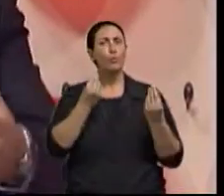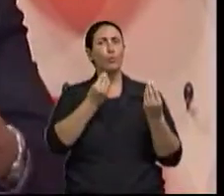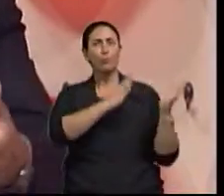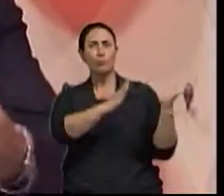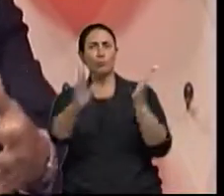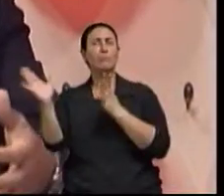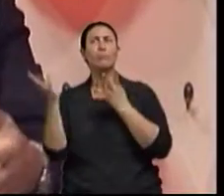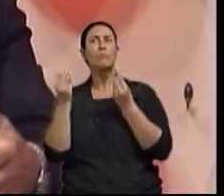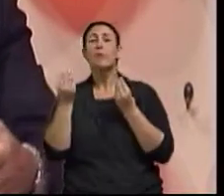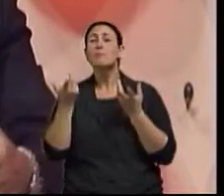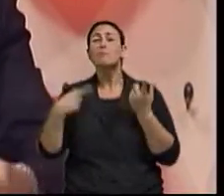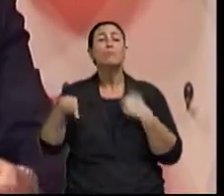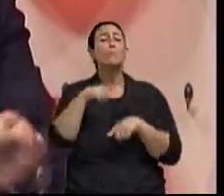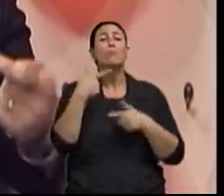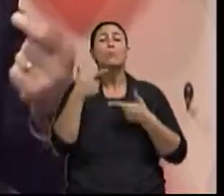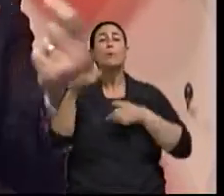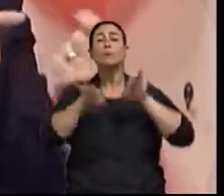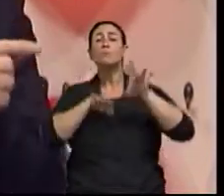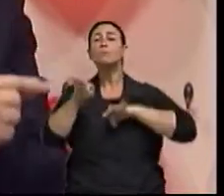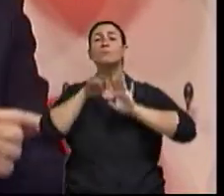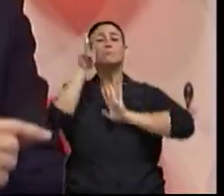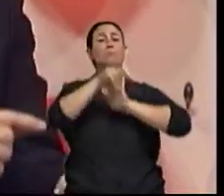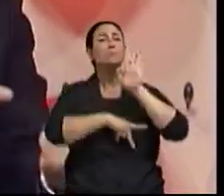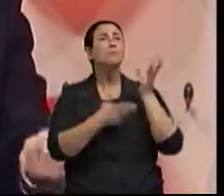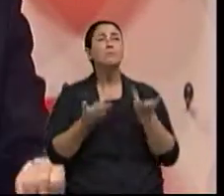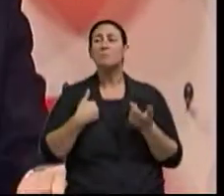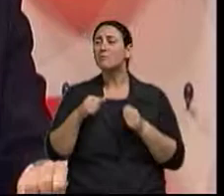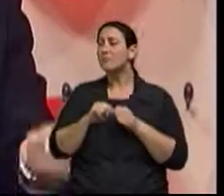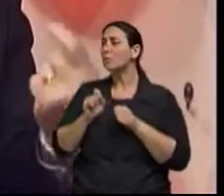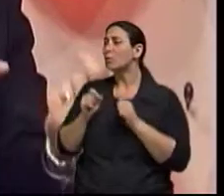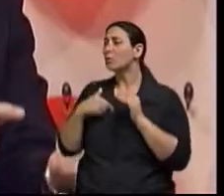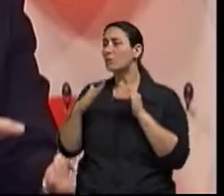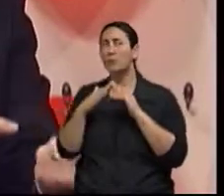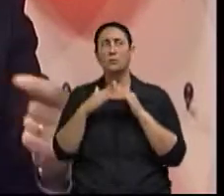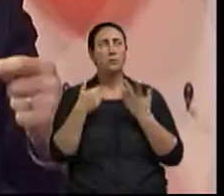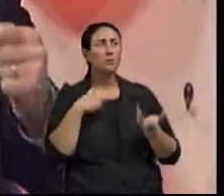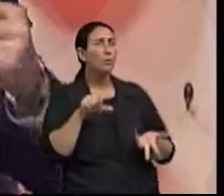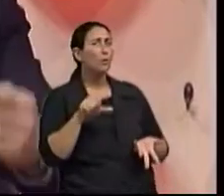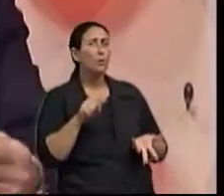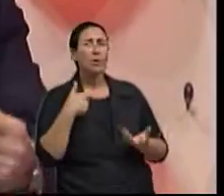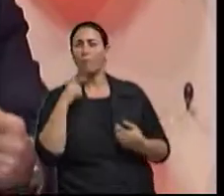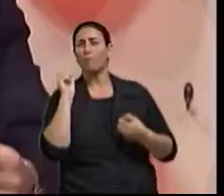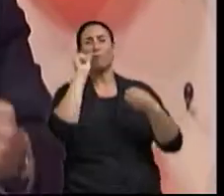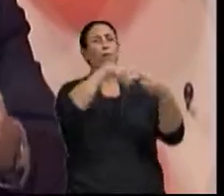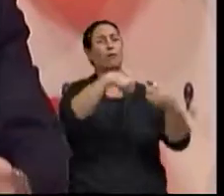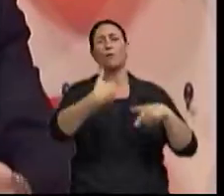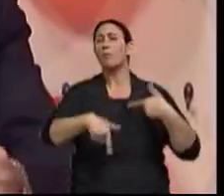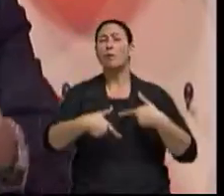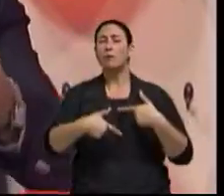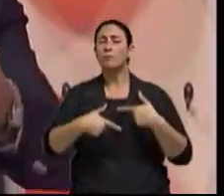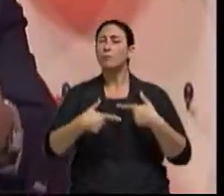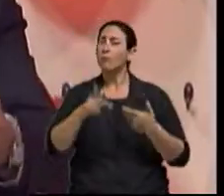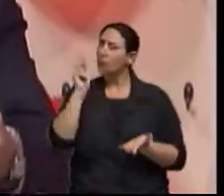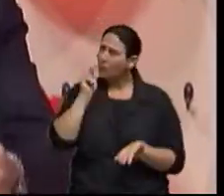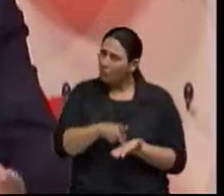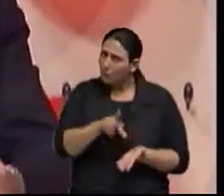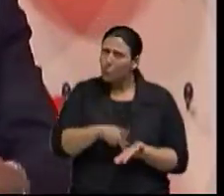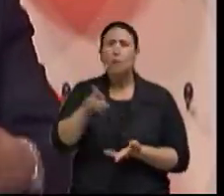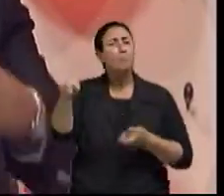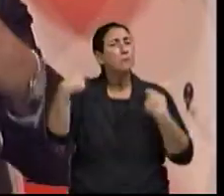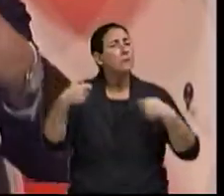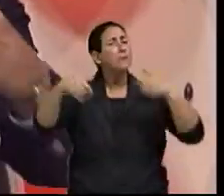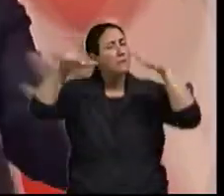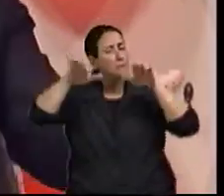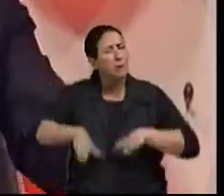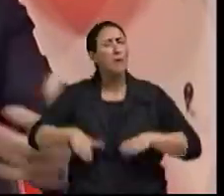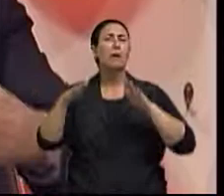por falta de planejamento, voltam a trabalhar. Isso é ruim, isso é triste porque ele deveria estar sim no lazer,